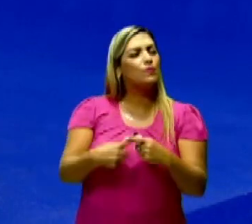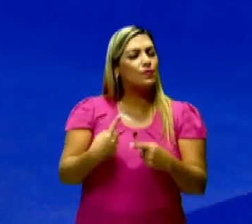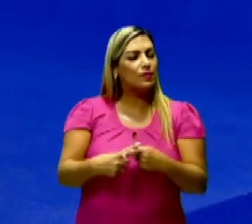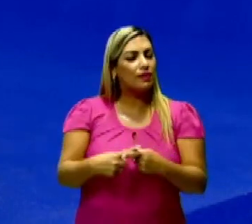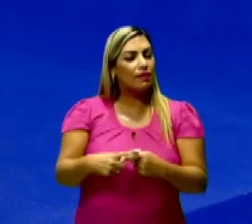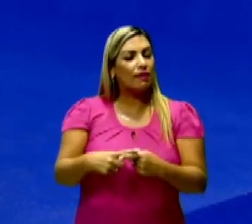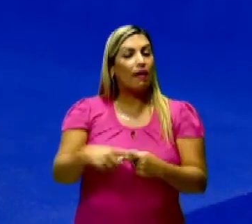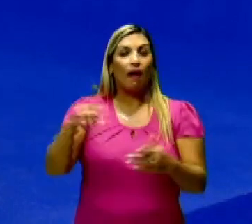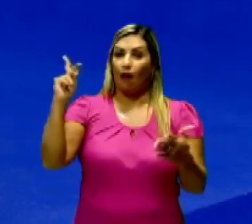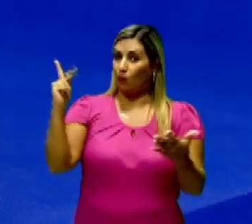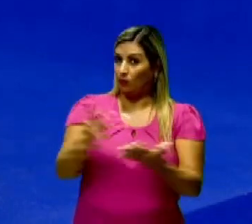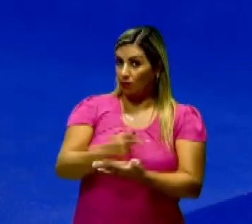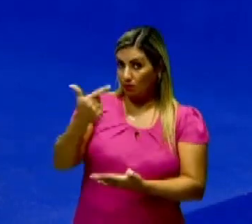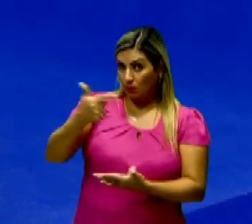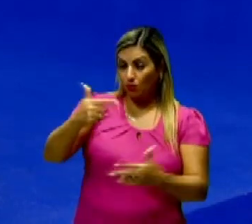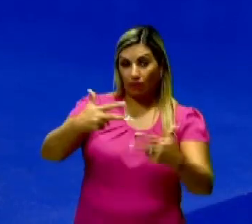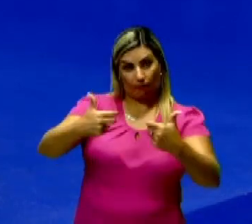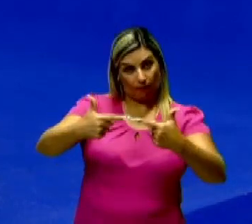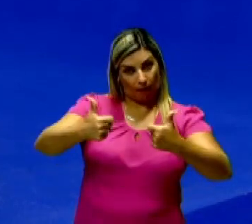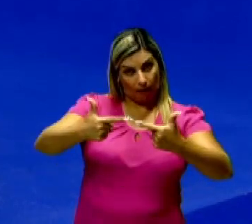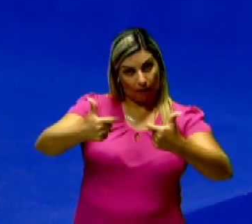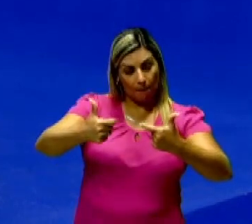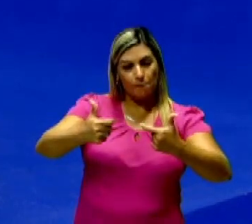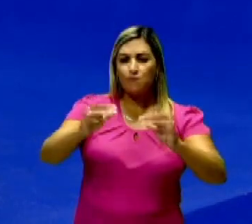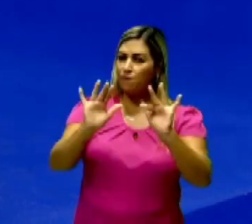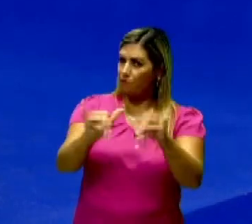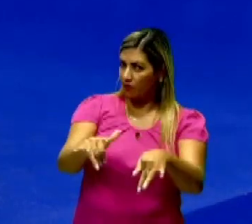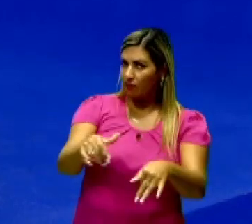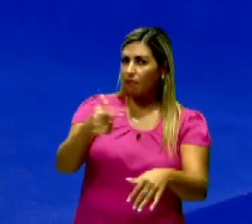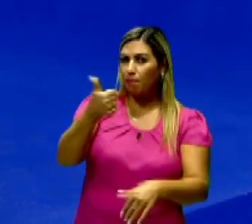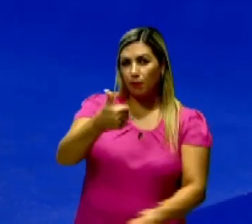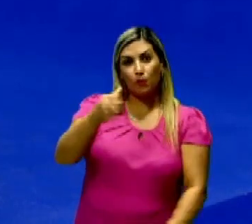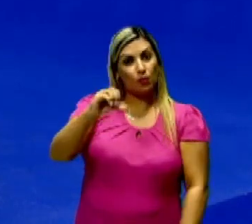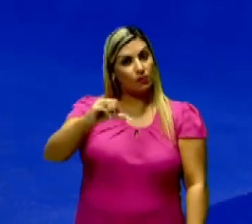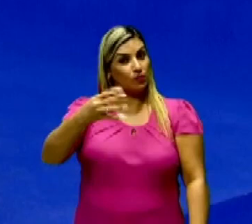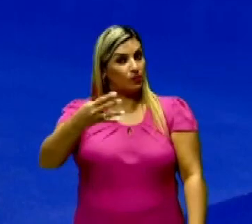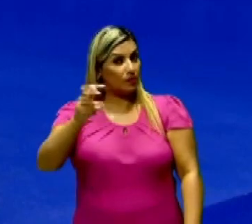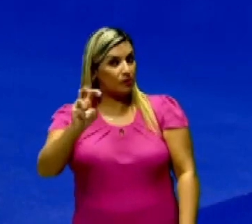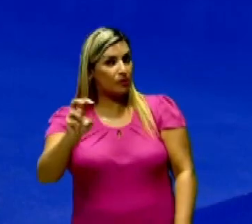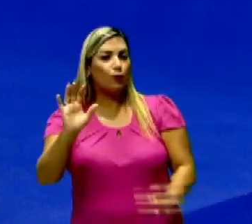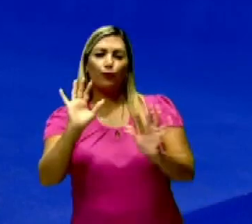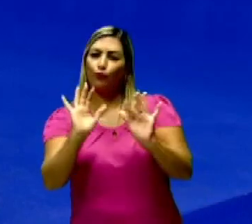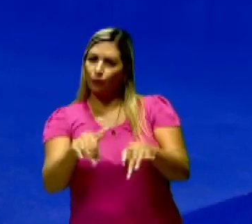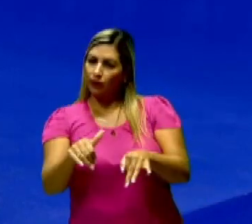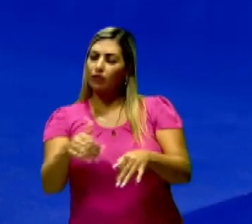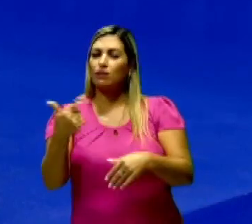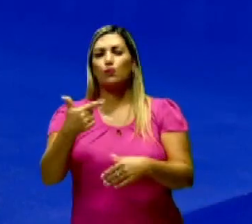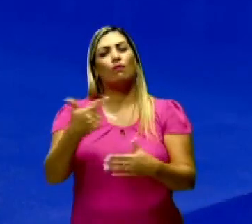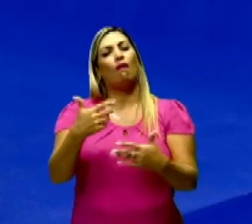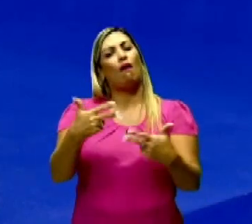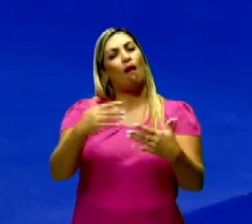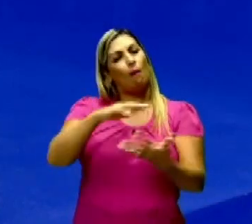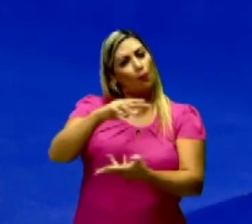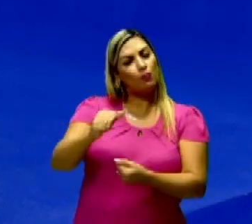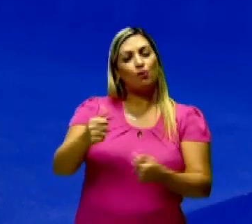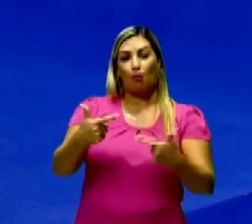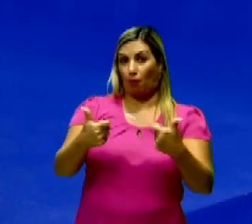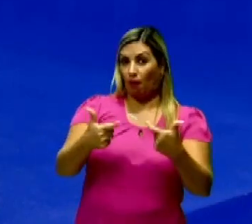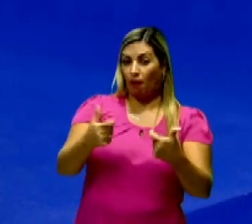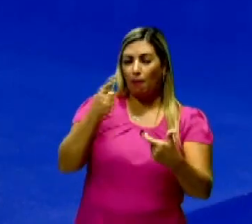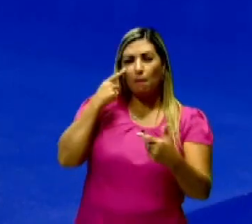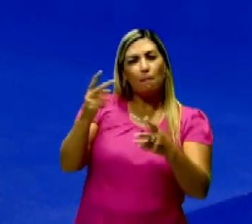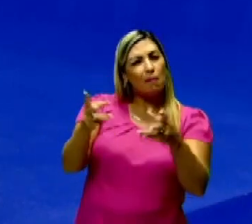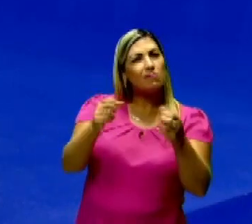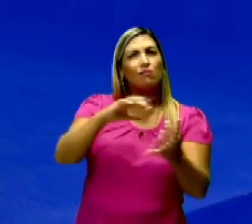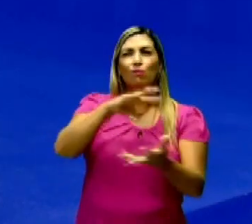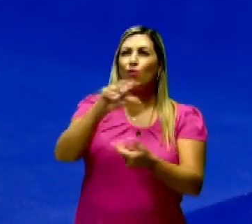Quando acontece a Segunda Guerra, a gente vai ter, no final dela, termina a Segunda Guerra Mundial. E a gente vê o mundo